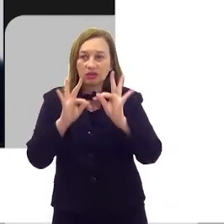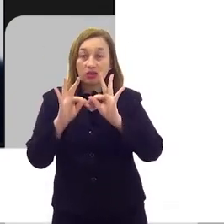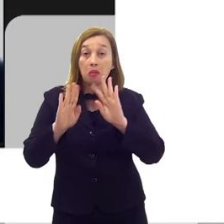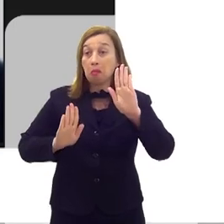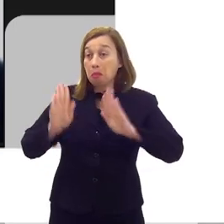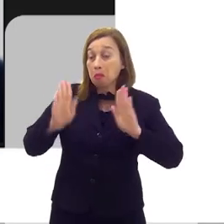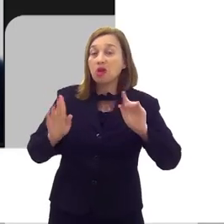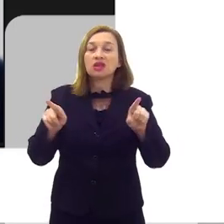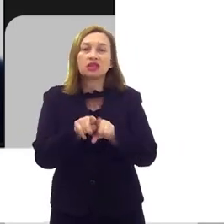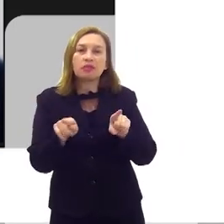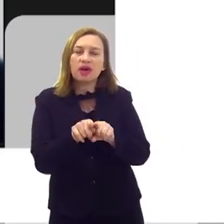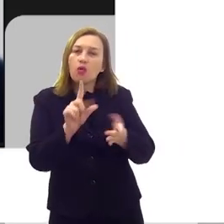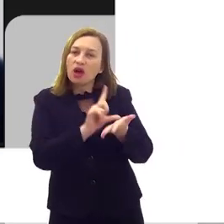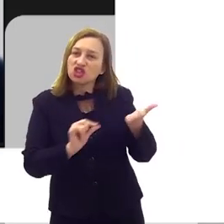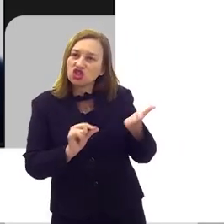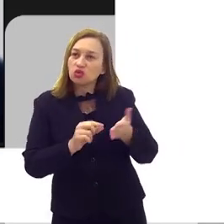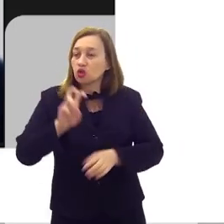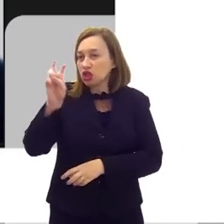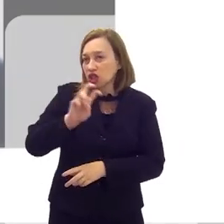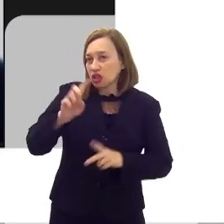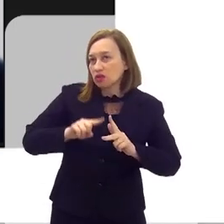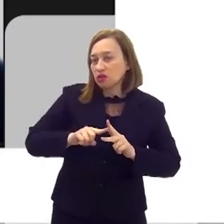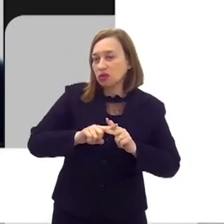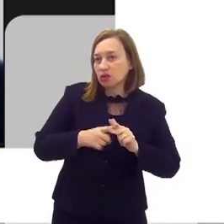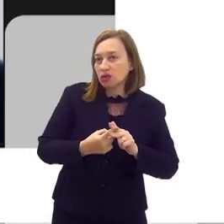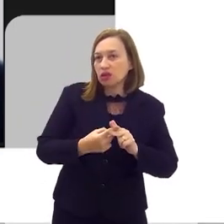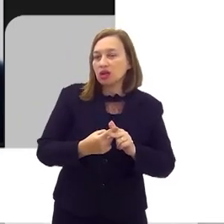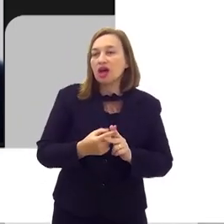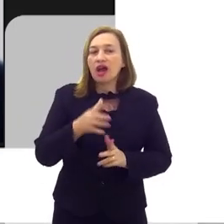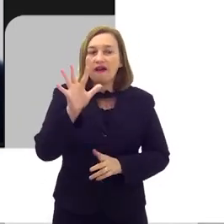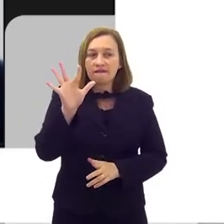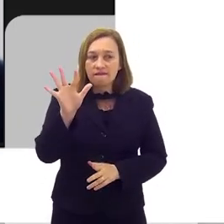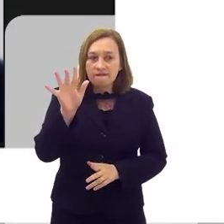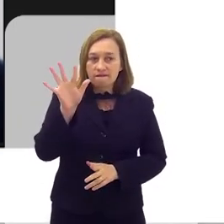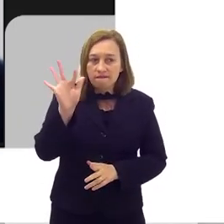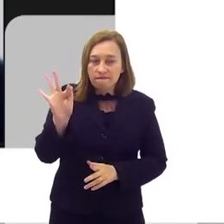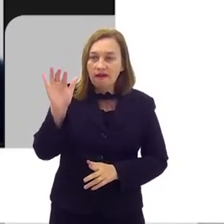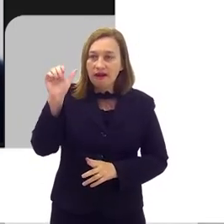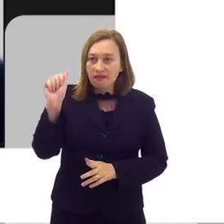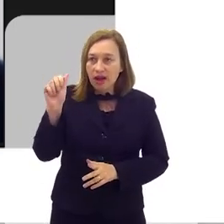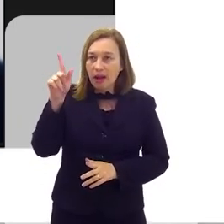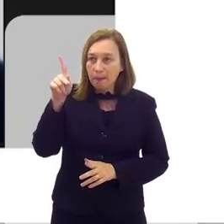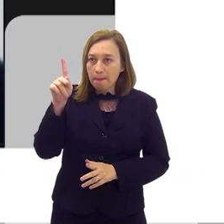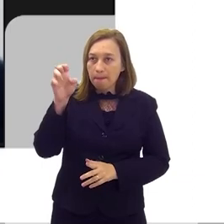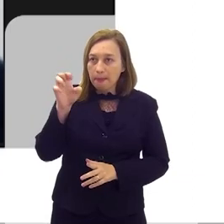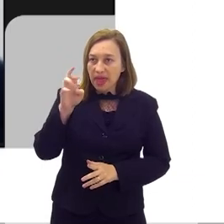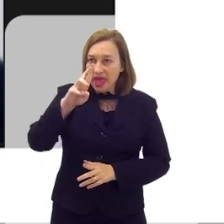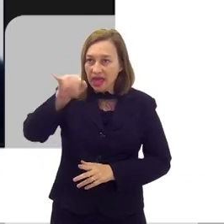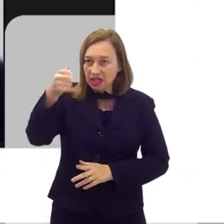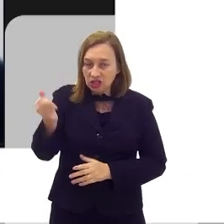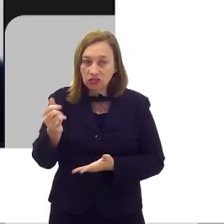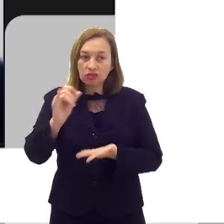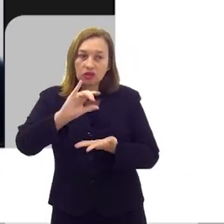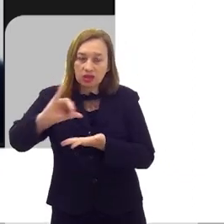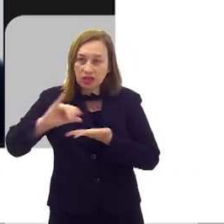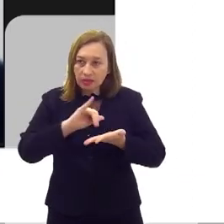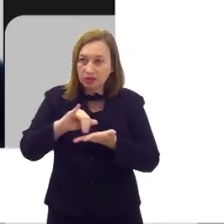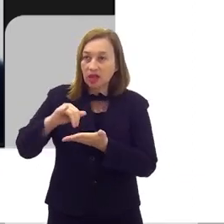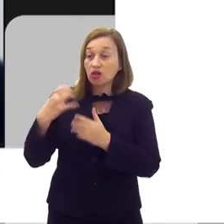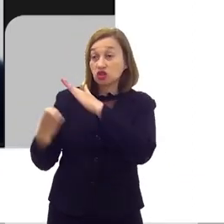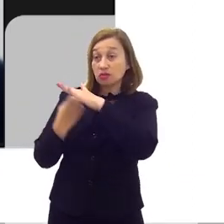obrigações para transferência de tecnologia para licenças. Altera também o artigo 5º e permite que a FAPERJ participe de forma